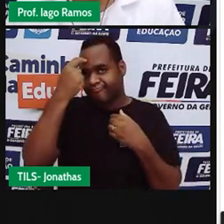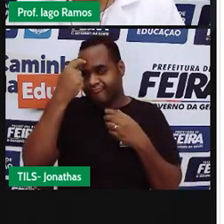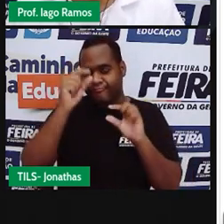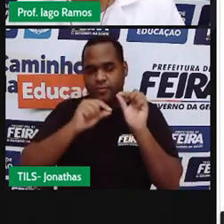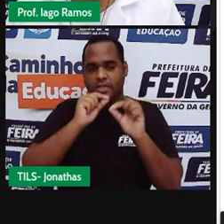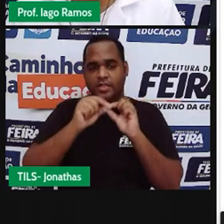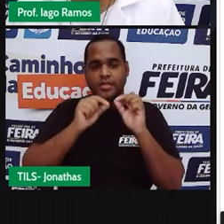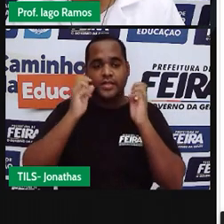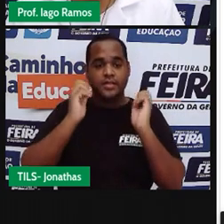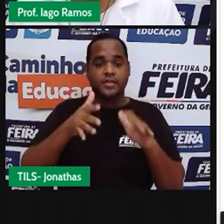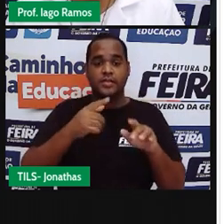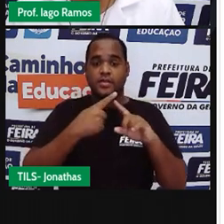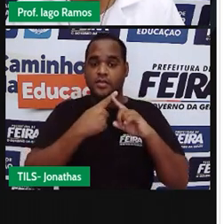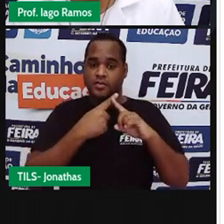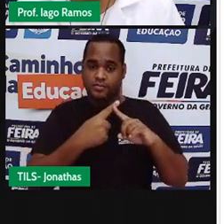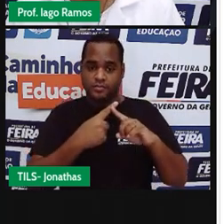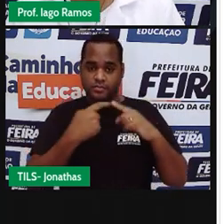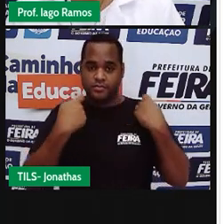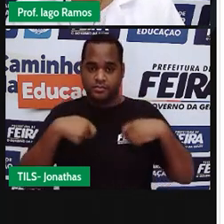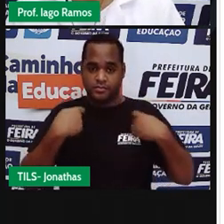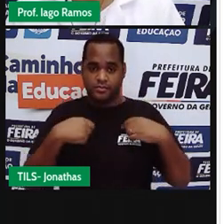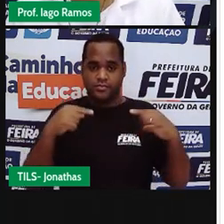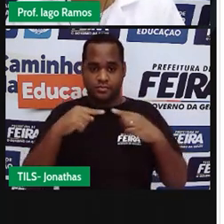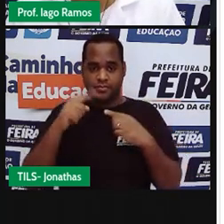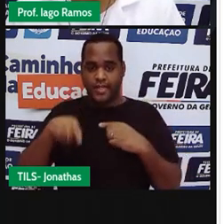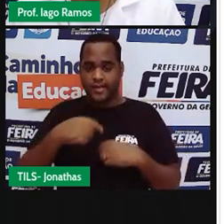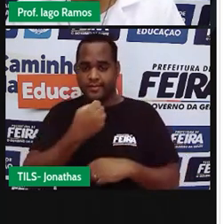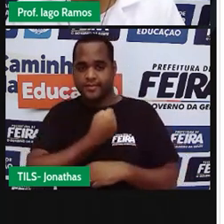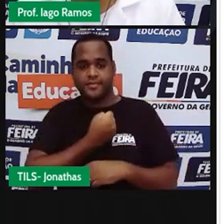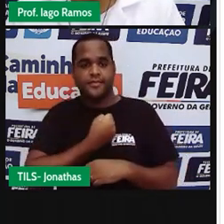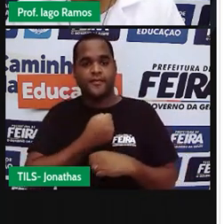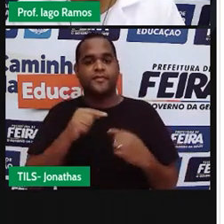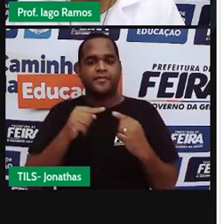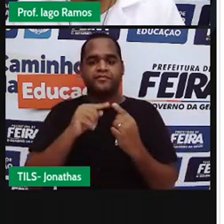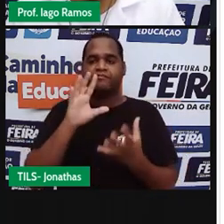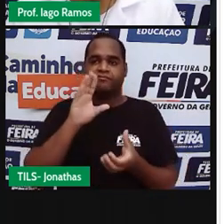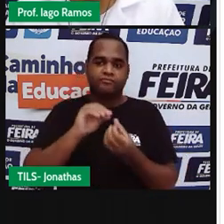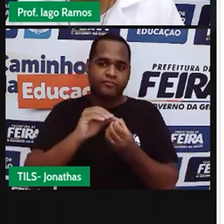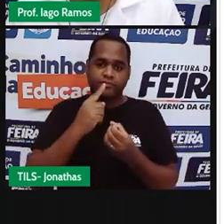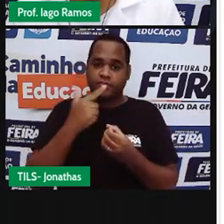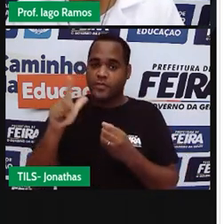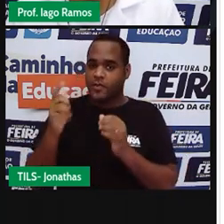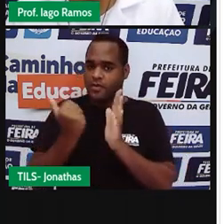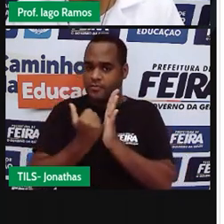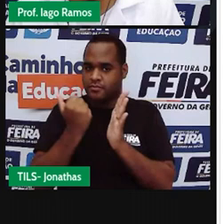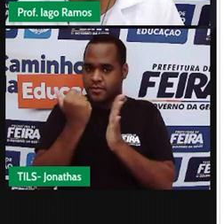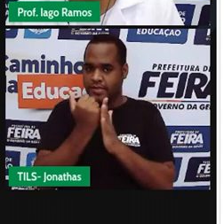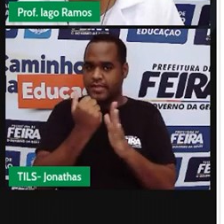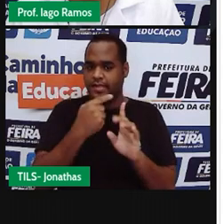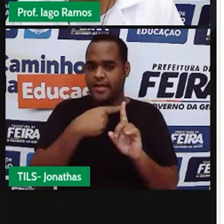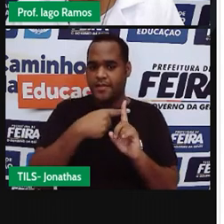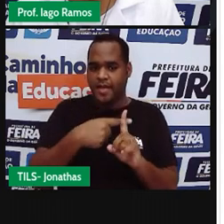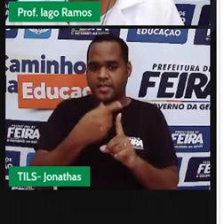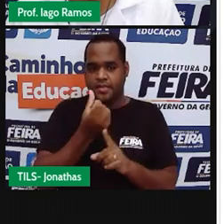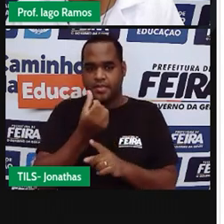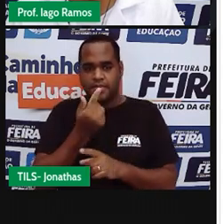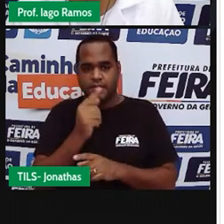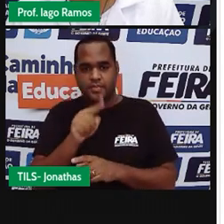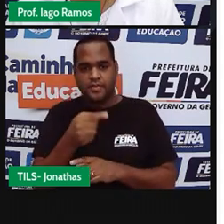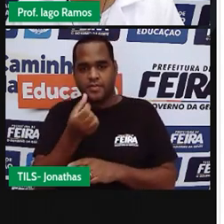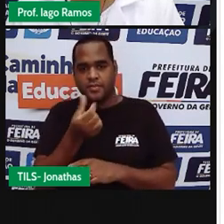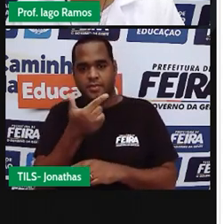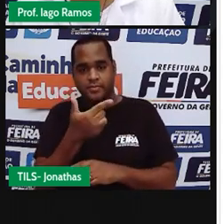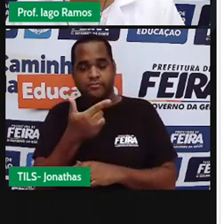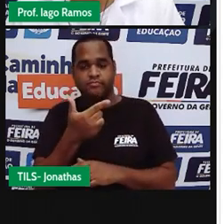X precisa ser um número que quando fizer mais 67,62